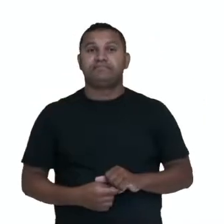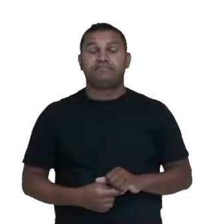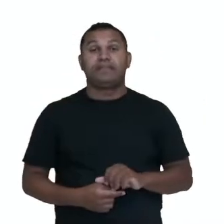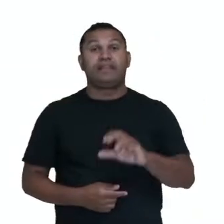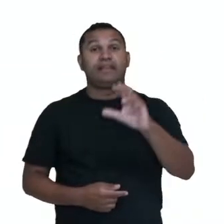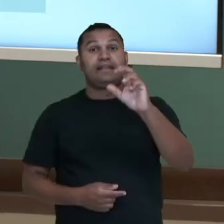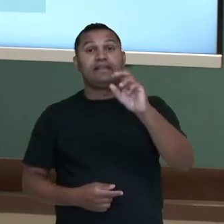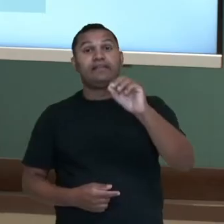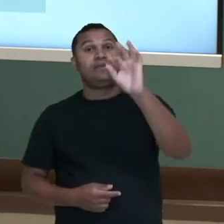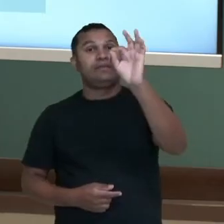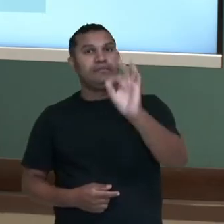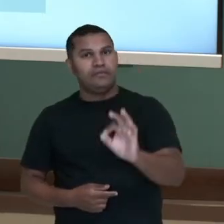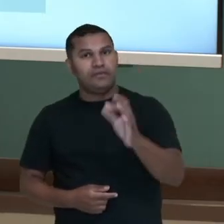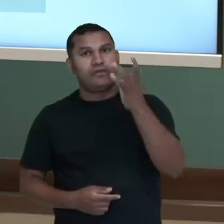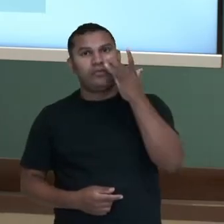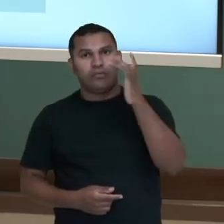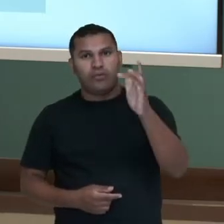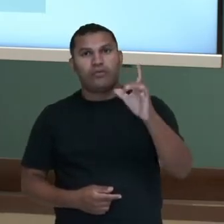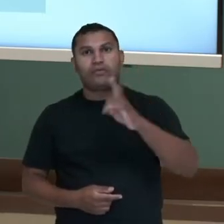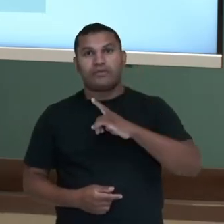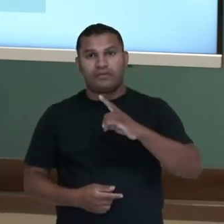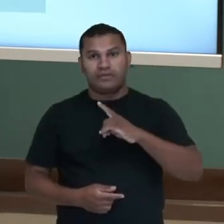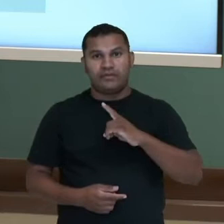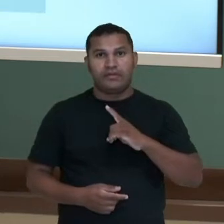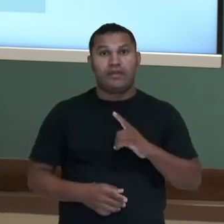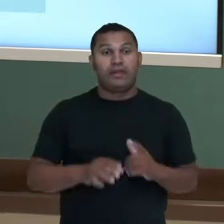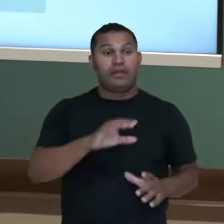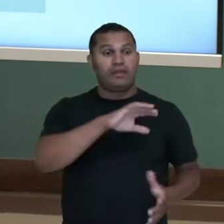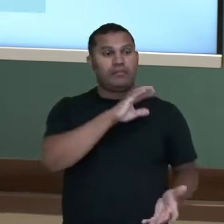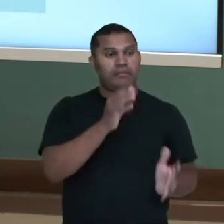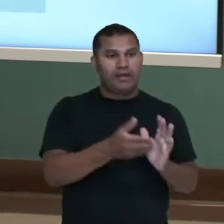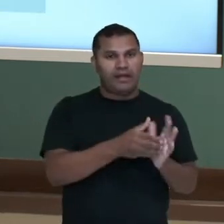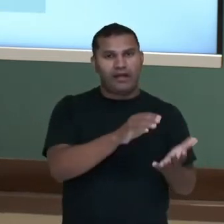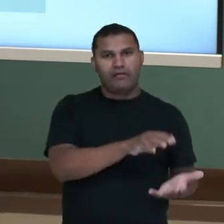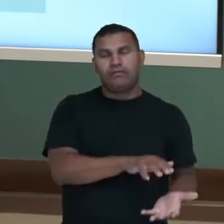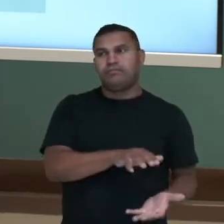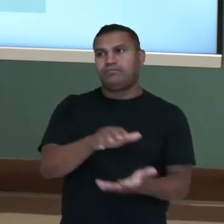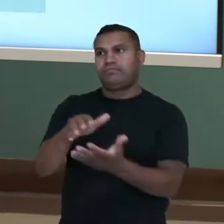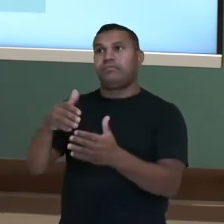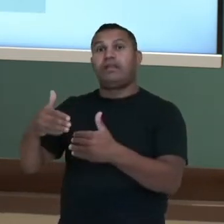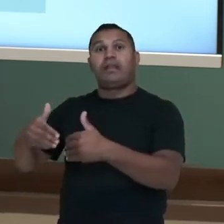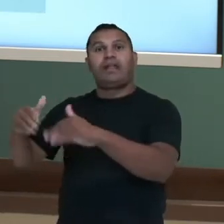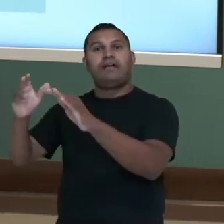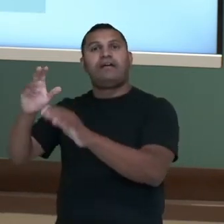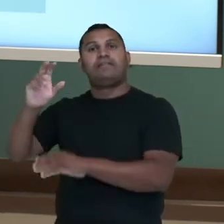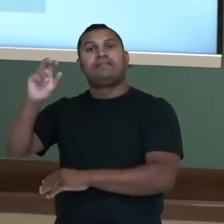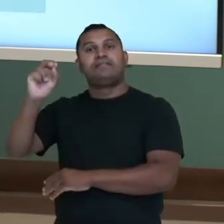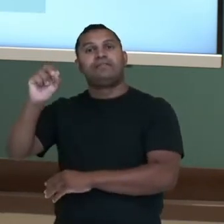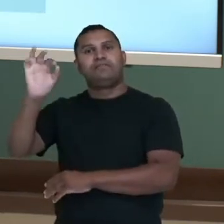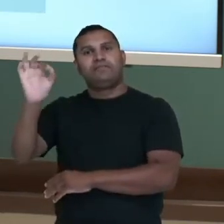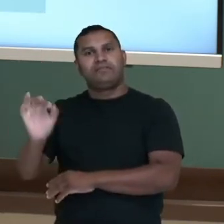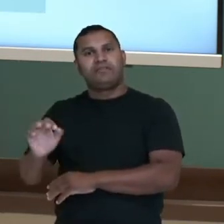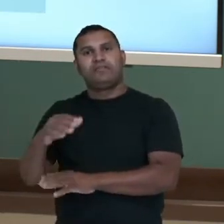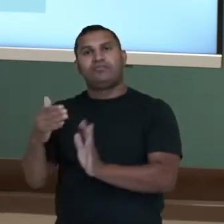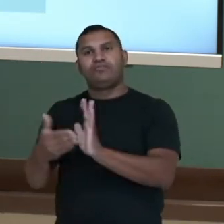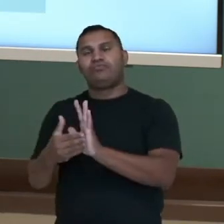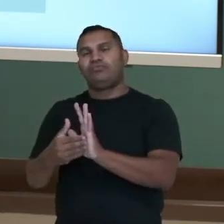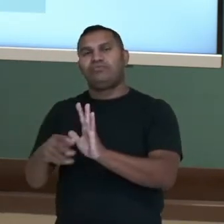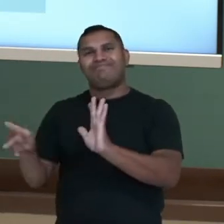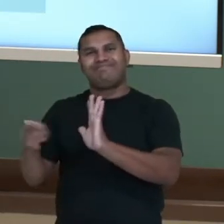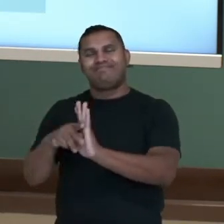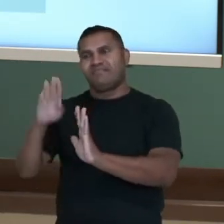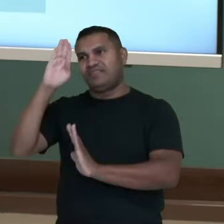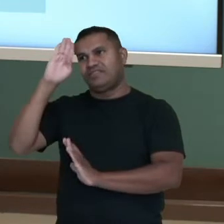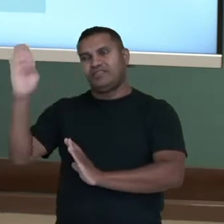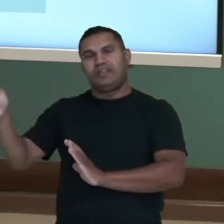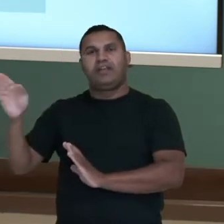toneladas e toneladas de ouro arrecadados, foi repassado para a Inglaterra para o pagamento das dívidas que Portugal tinha